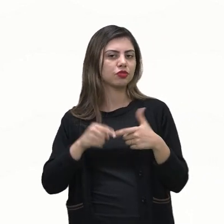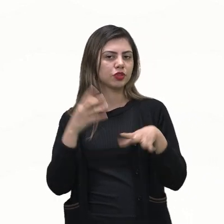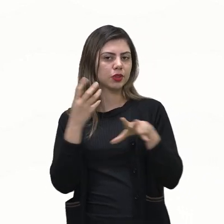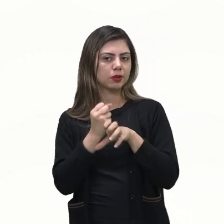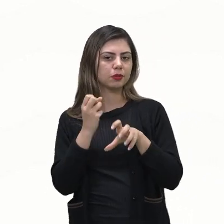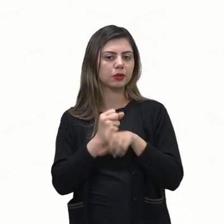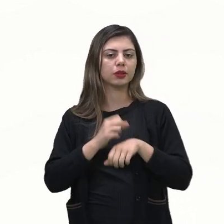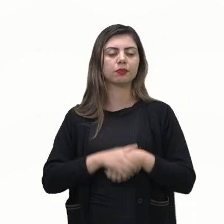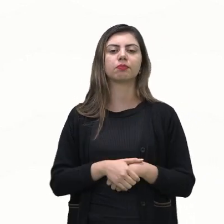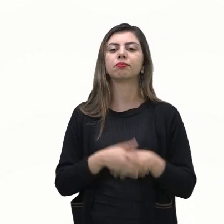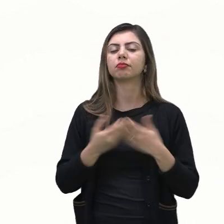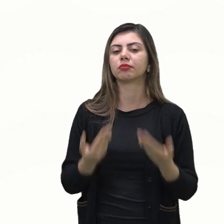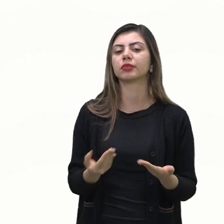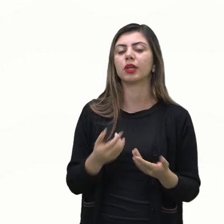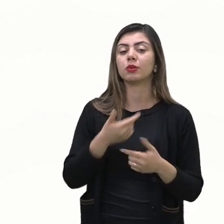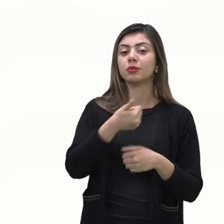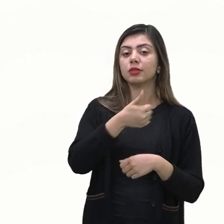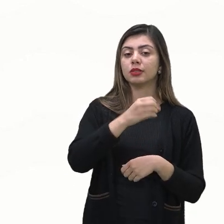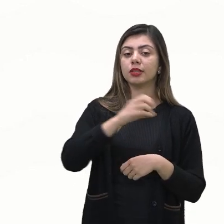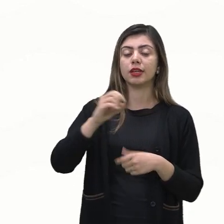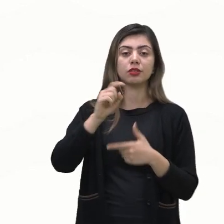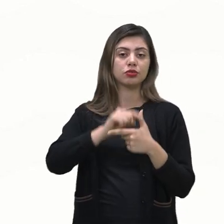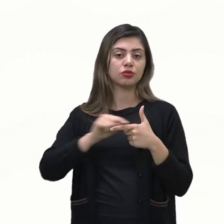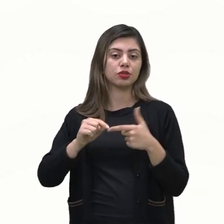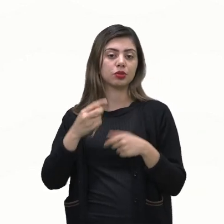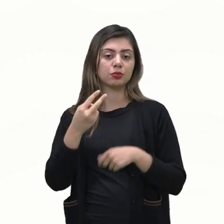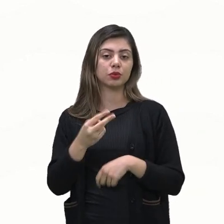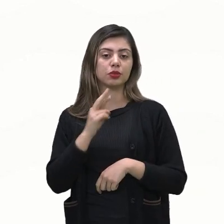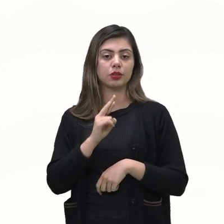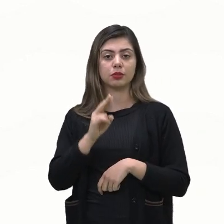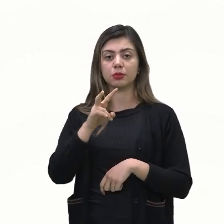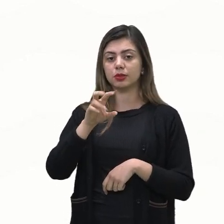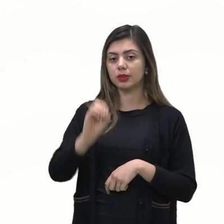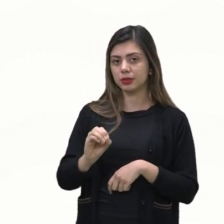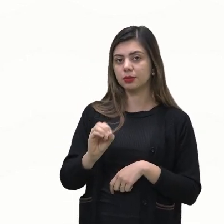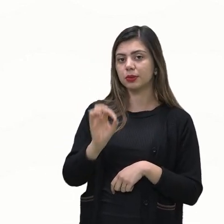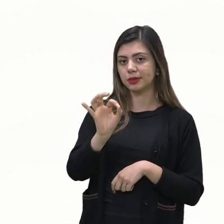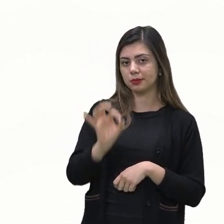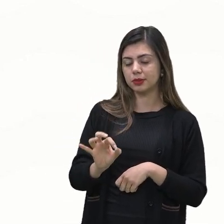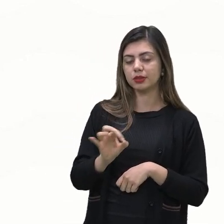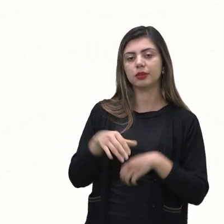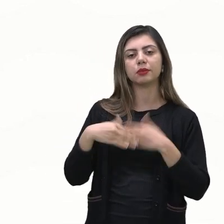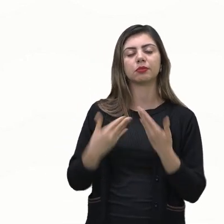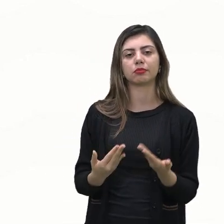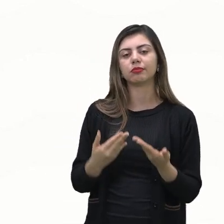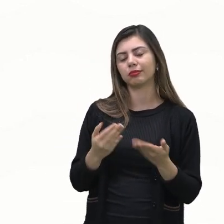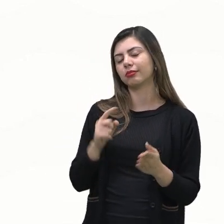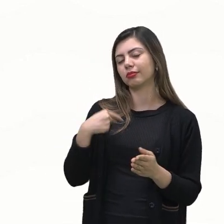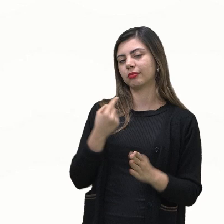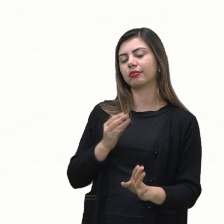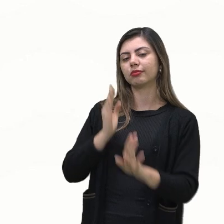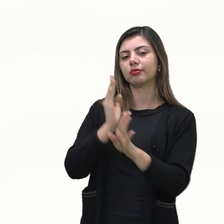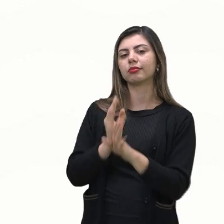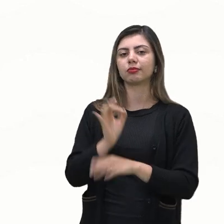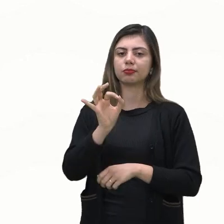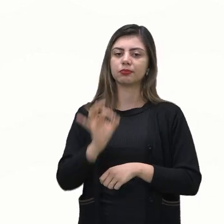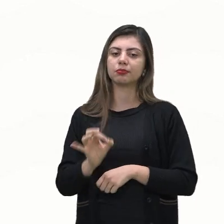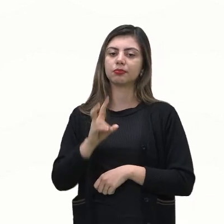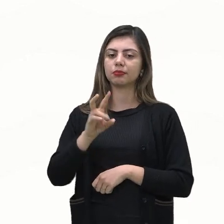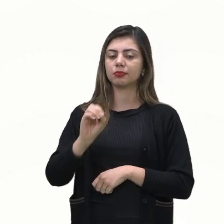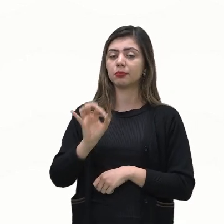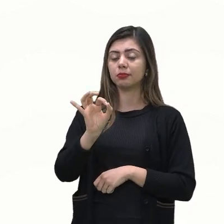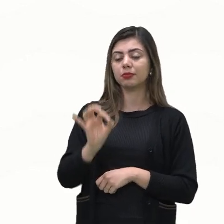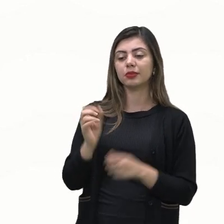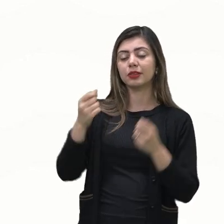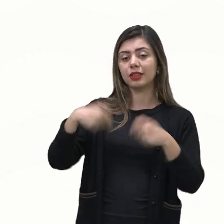ou seja 100 dividido por dois é igual a 50 então nós temos 50% de